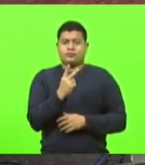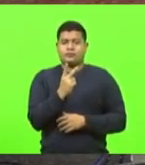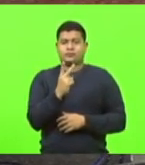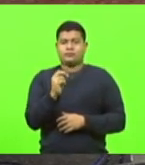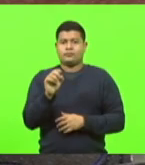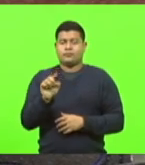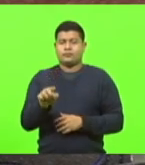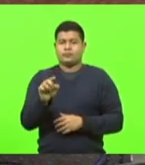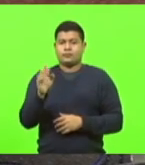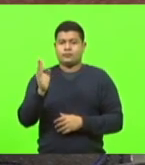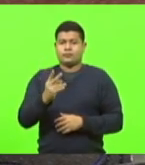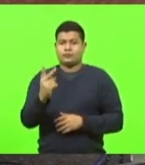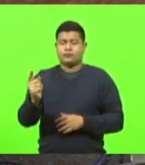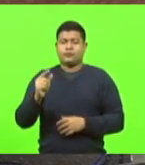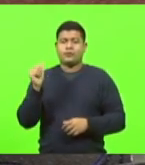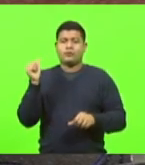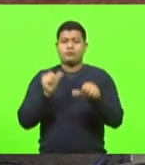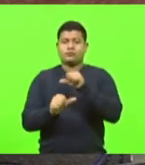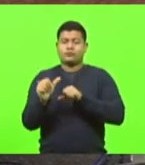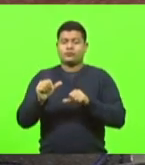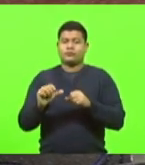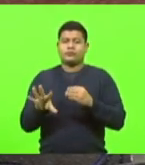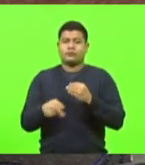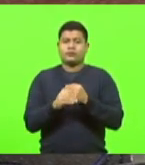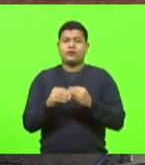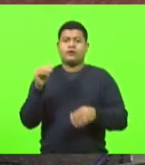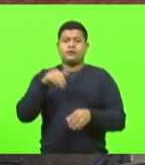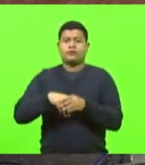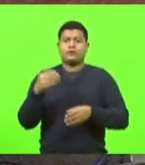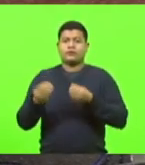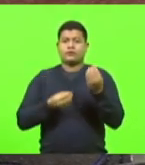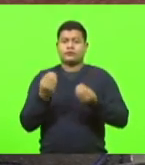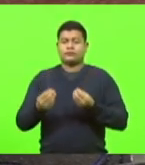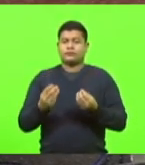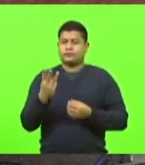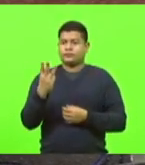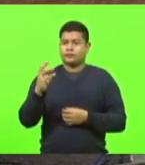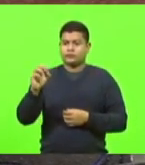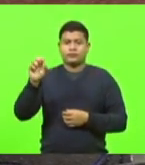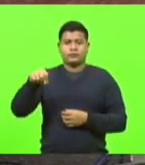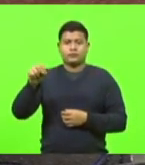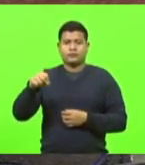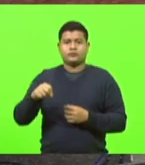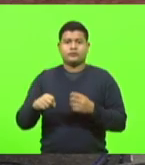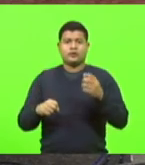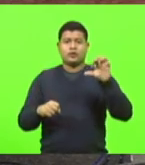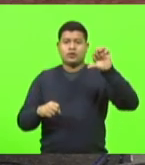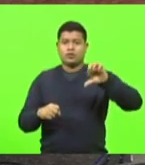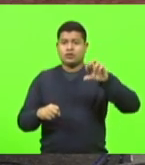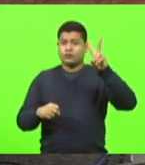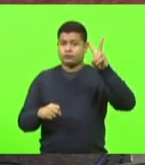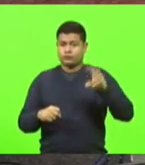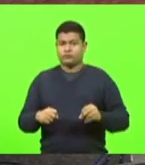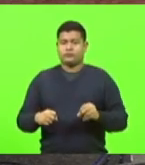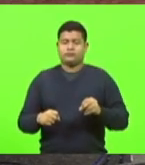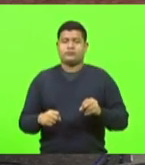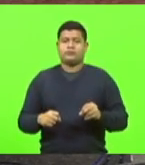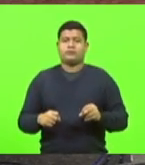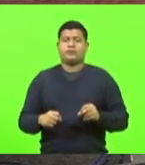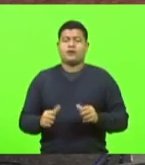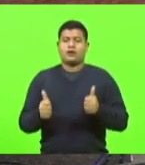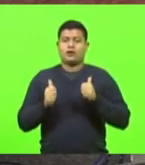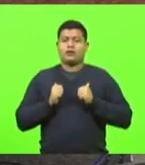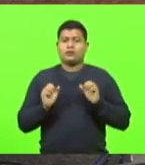modificativa, tendo a seguinte votação, 30 votos sim, 9 votos não, e nenhuma